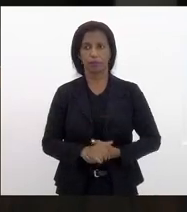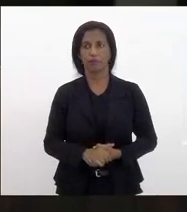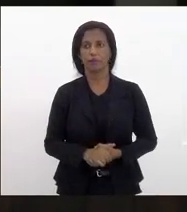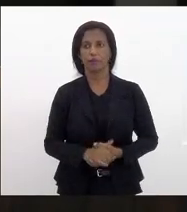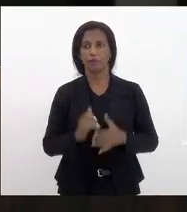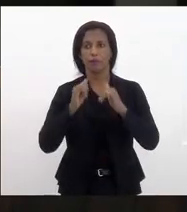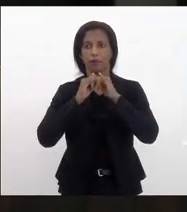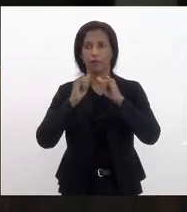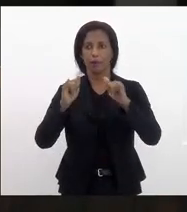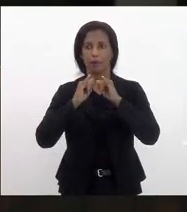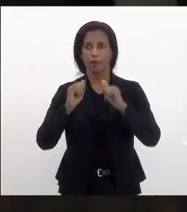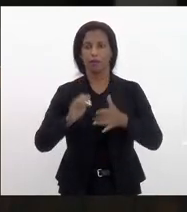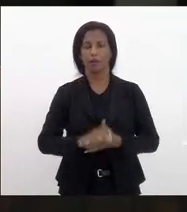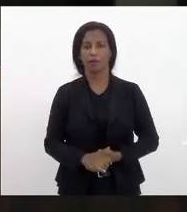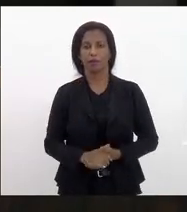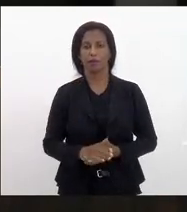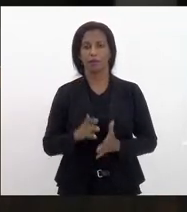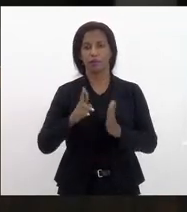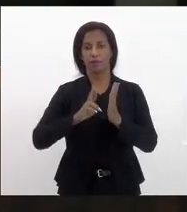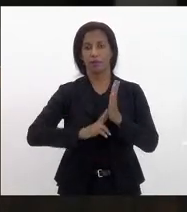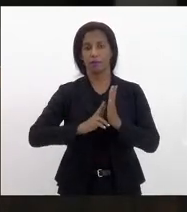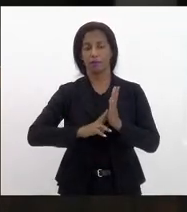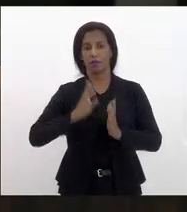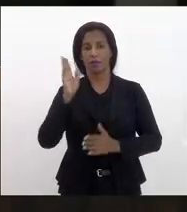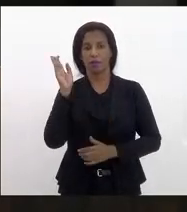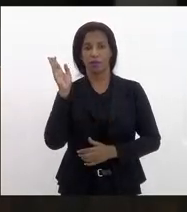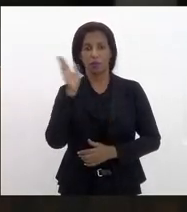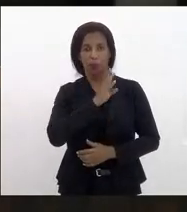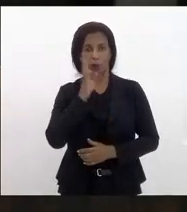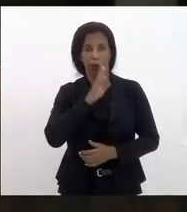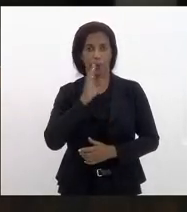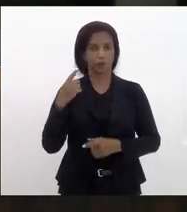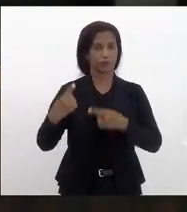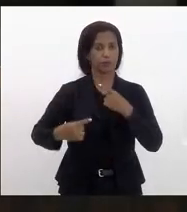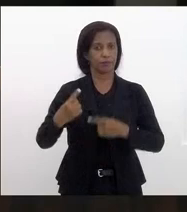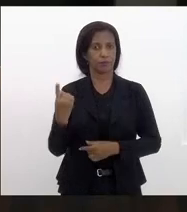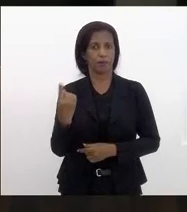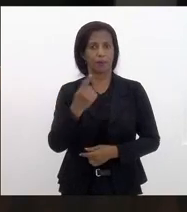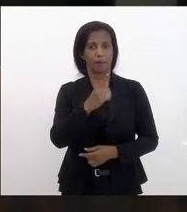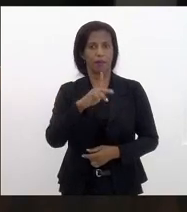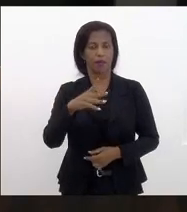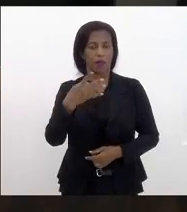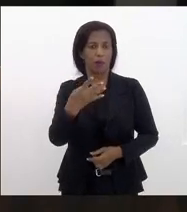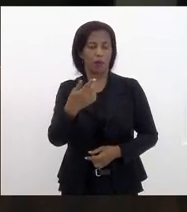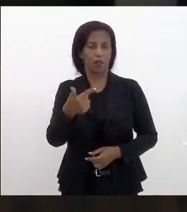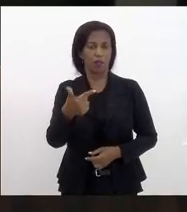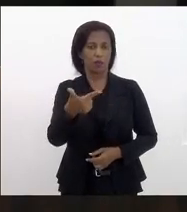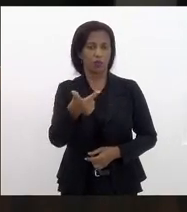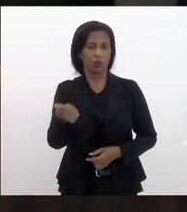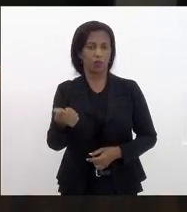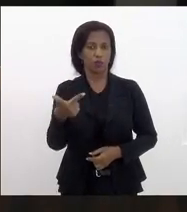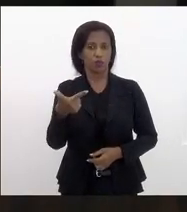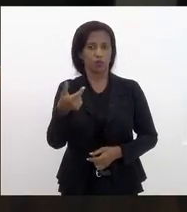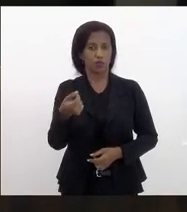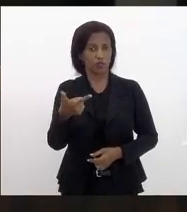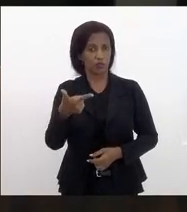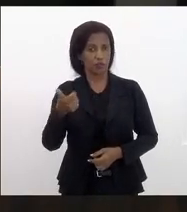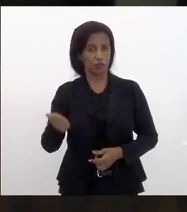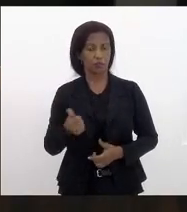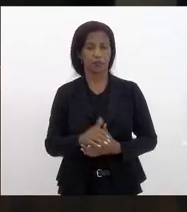Anuncio. Em regime de urgência e discussão única, projeto de lei 4221 de 2021,